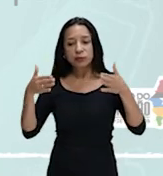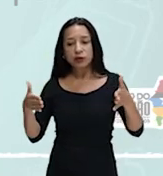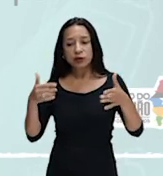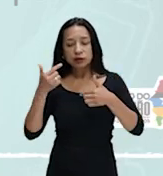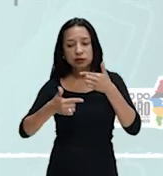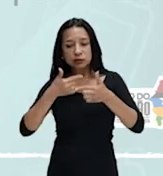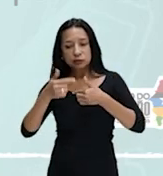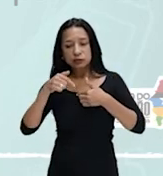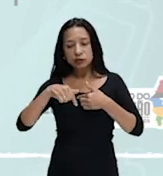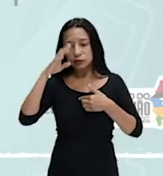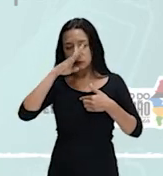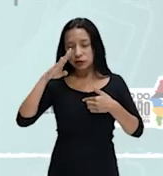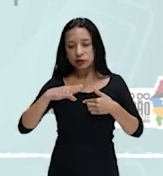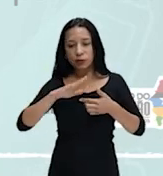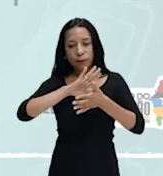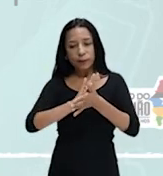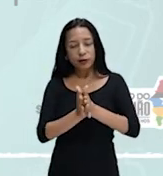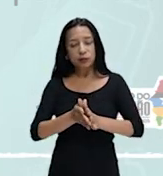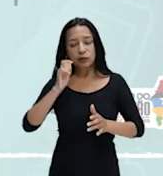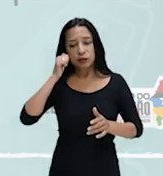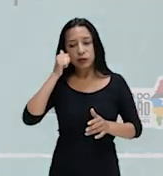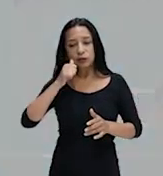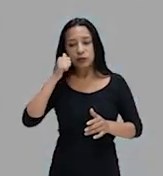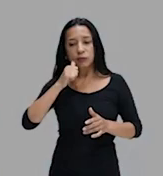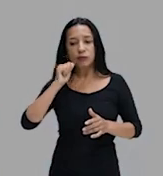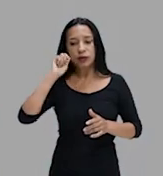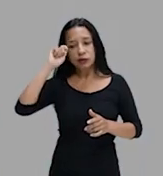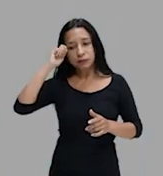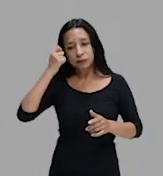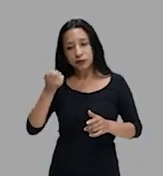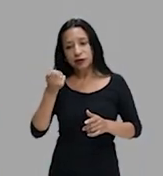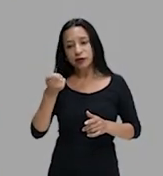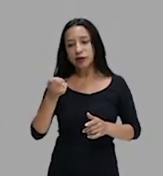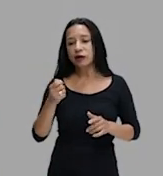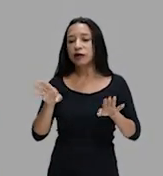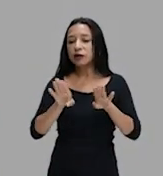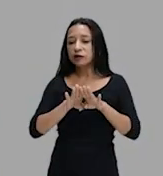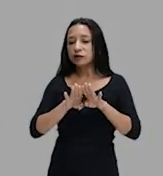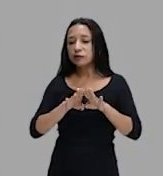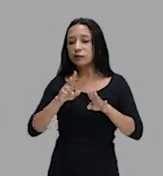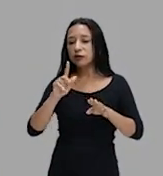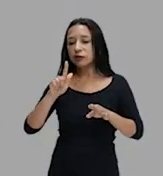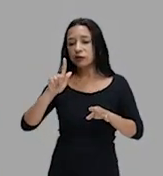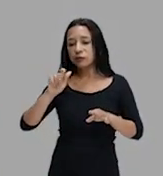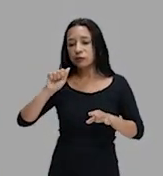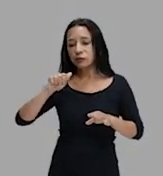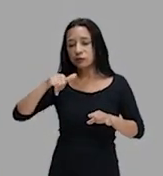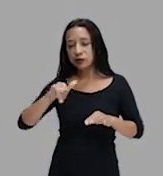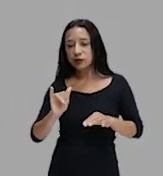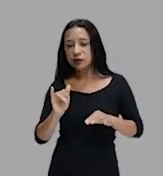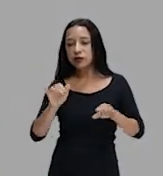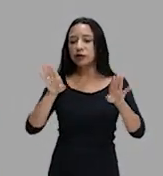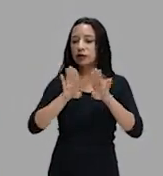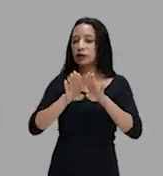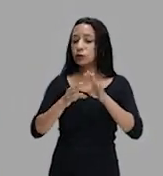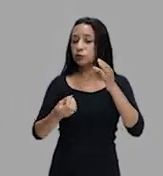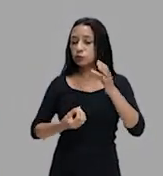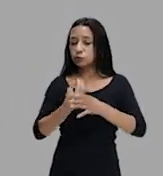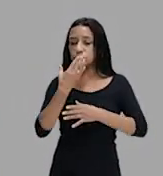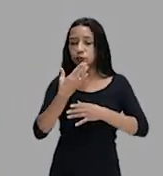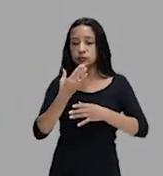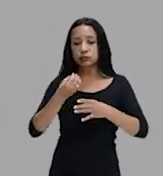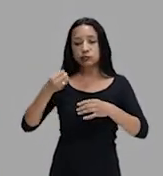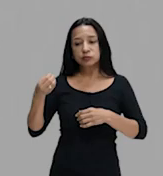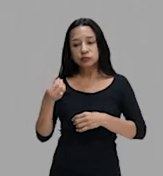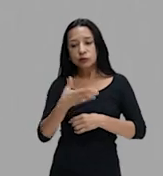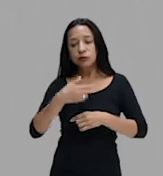Brasil, como o preconceito à mulher negra, o homossexual negro e ao transnegro. Surgem, inclusive, novas discussões,